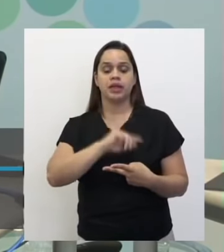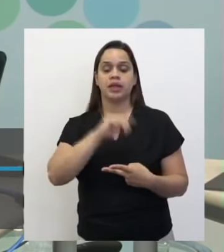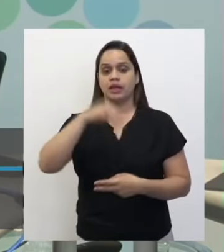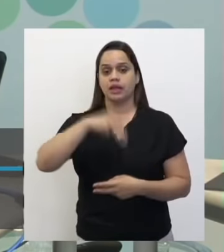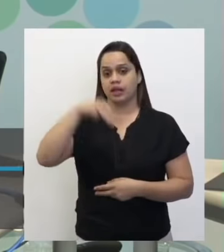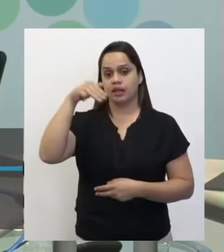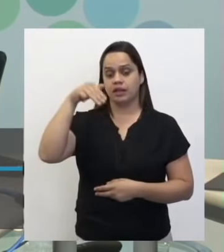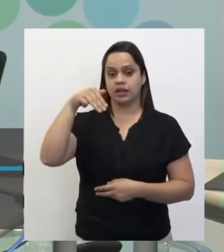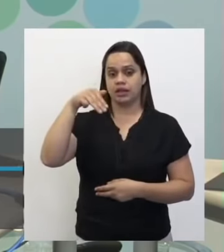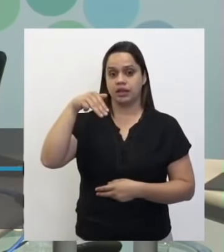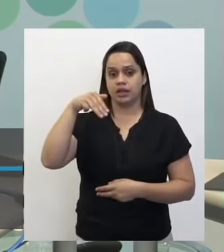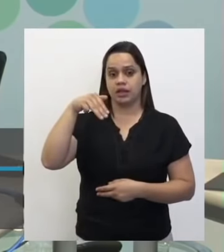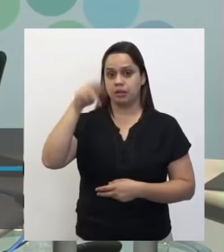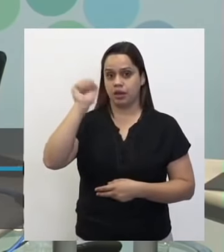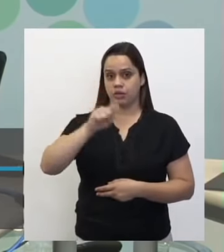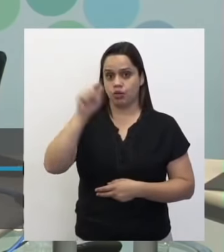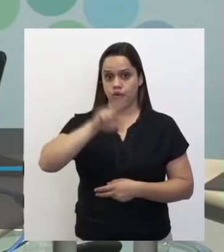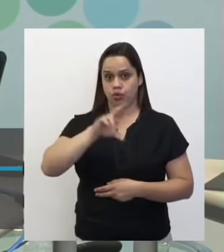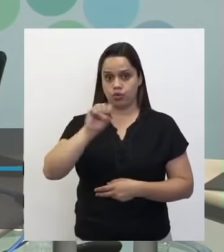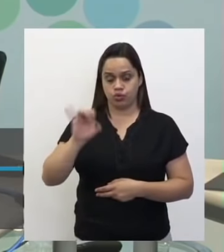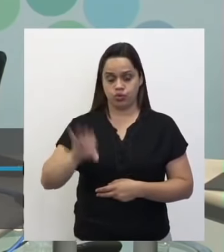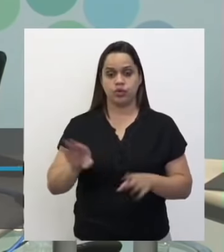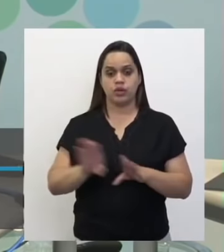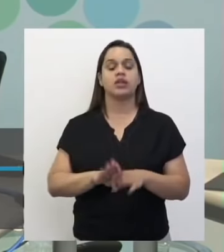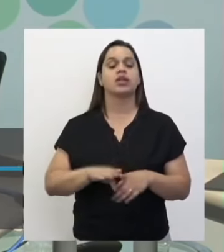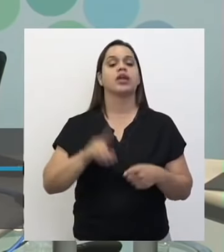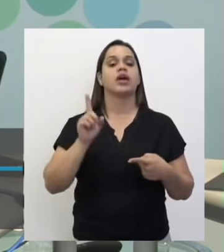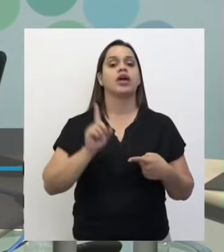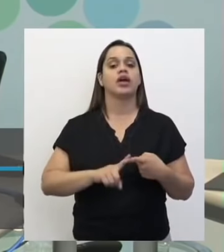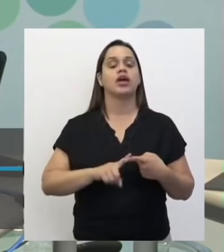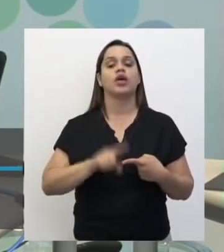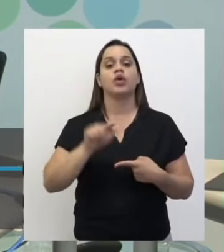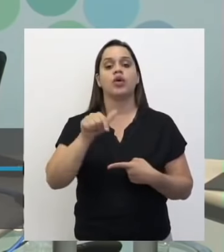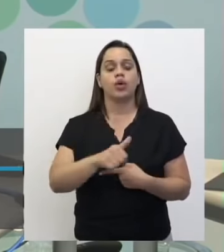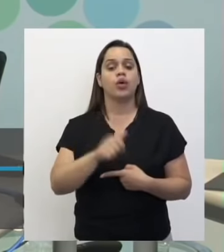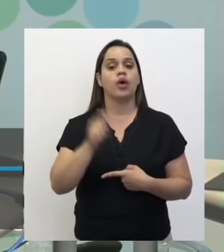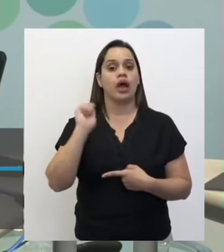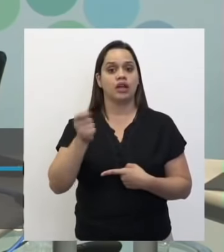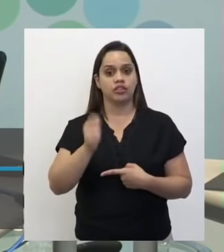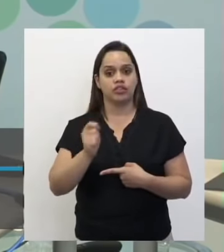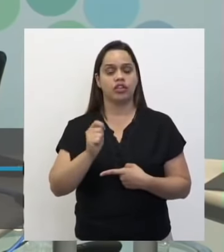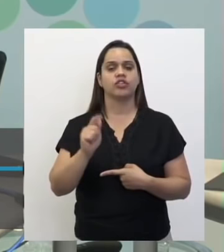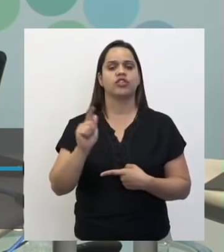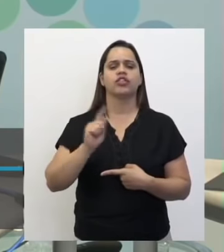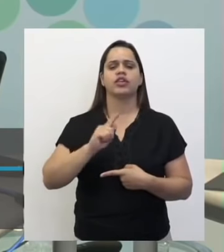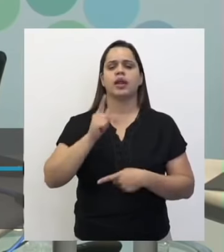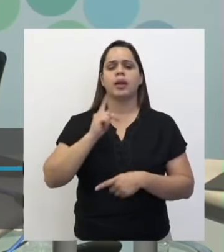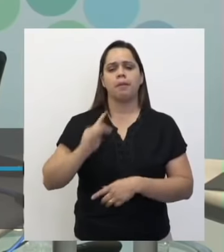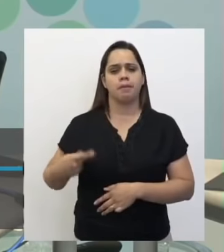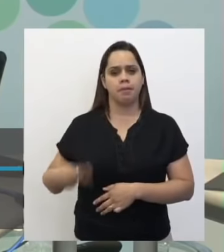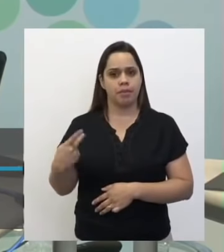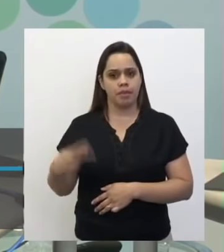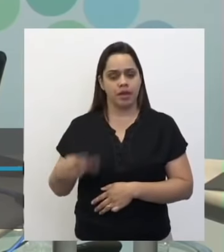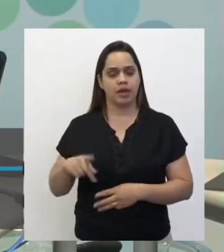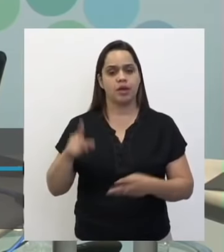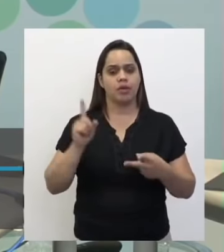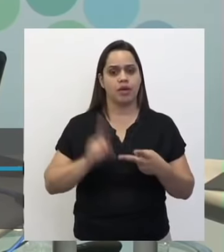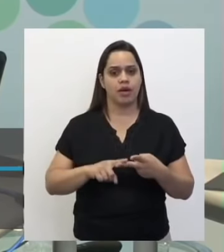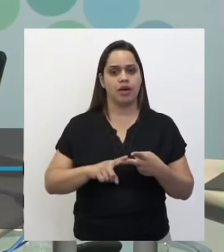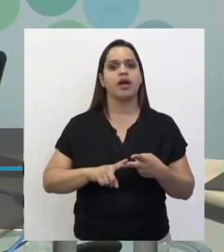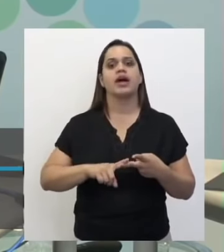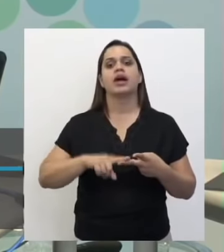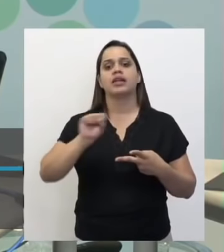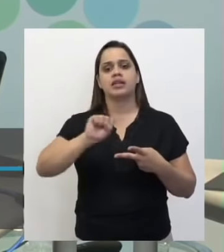Argentina e Paraguai para 1, na 2 Goiás, São Paulo e Santa Catarina. Já o Caio para a questão 1 respondeu